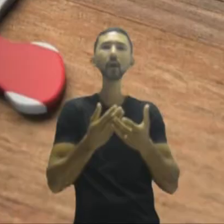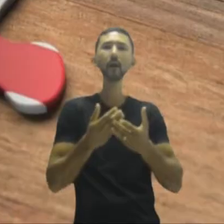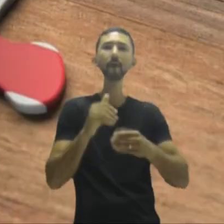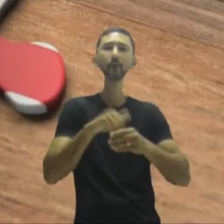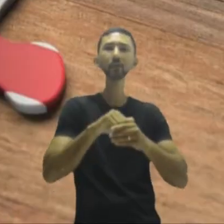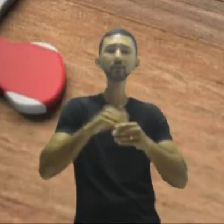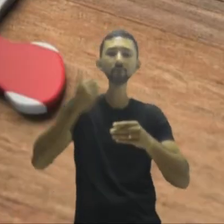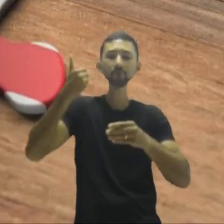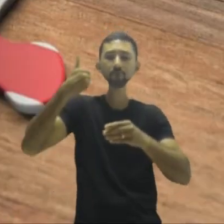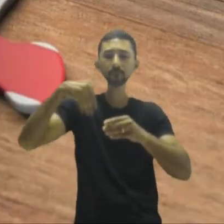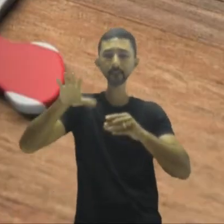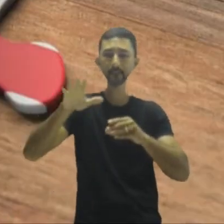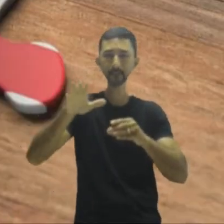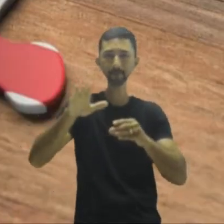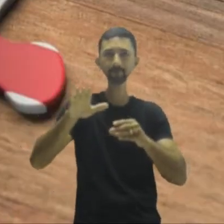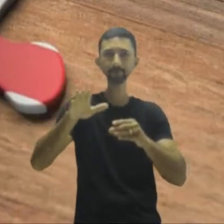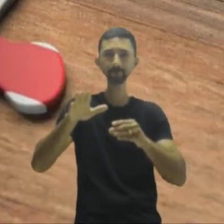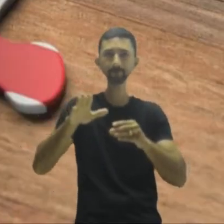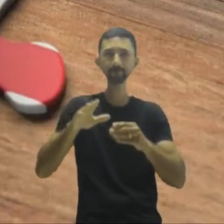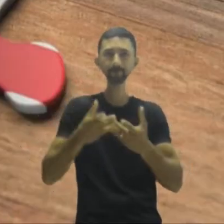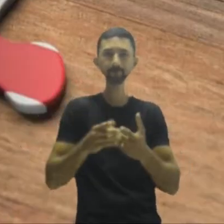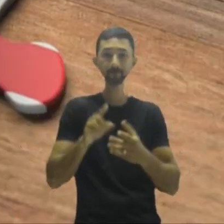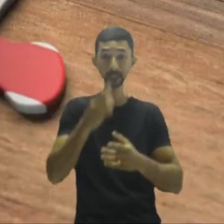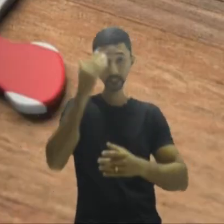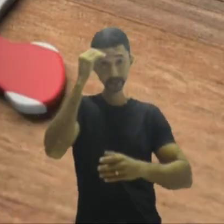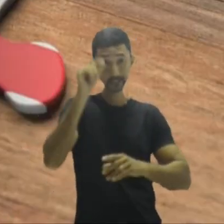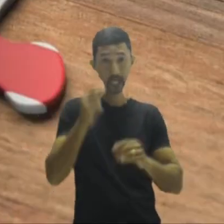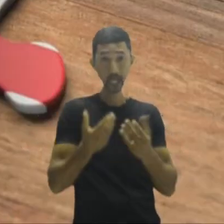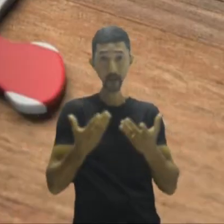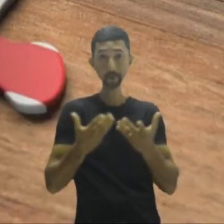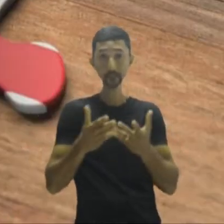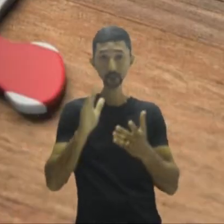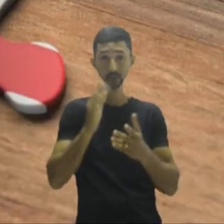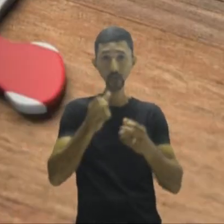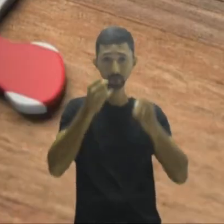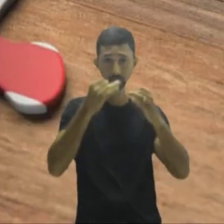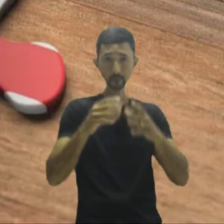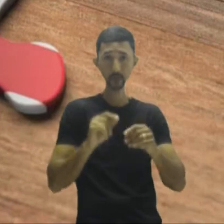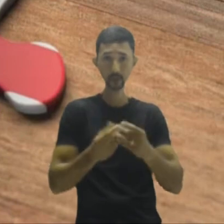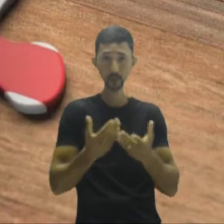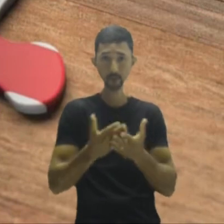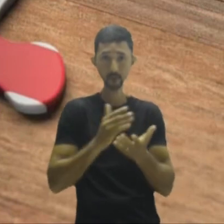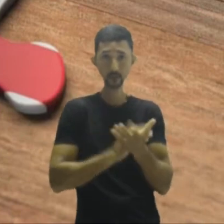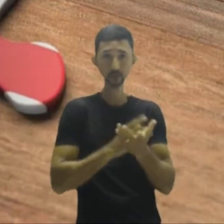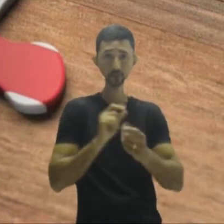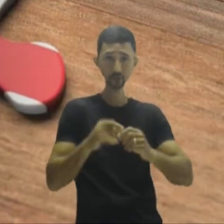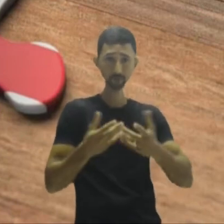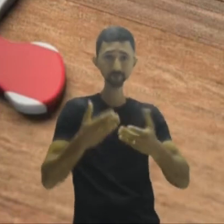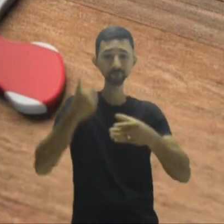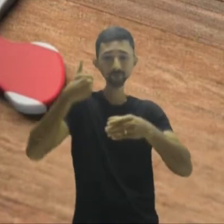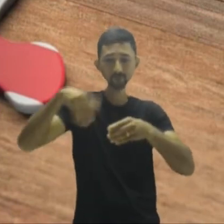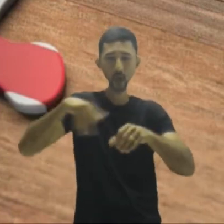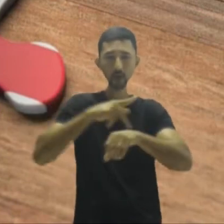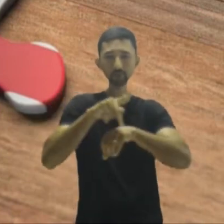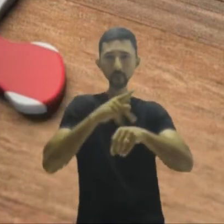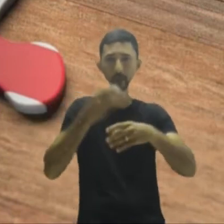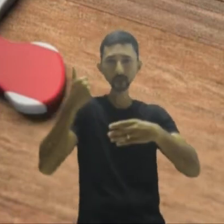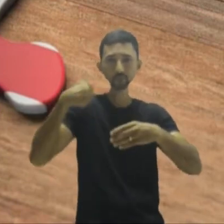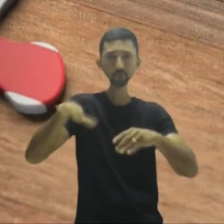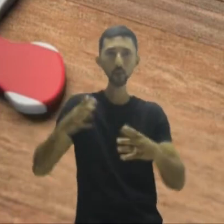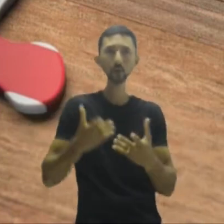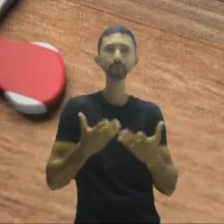a saída dos britânicos. E vocês já sabem, eu já citei isso ainda há pouco, eles acabaram saindo